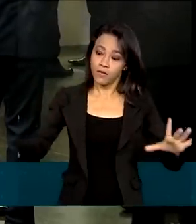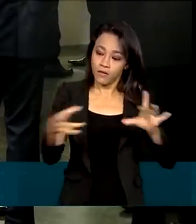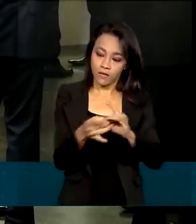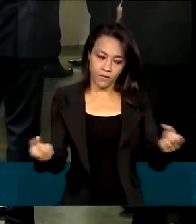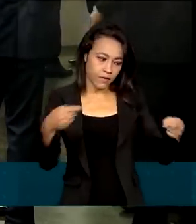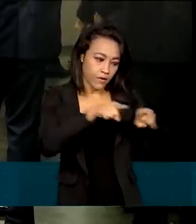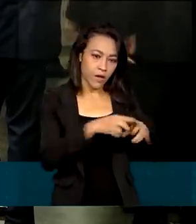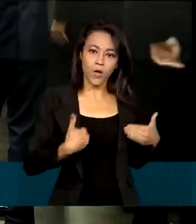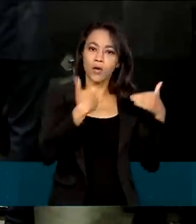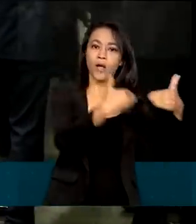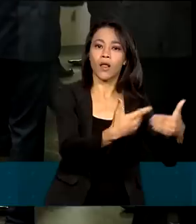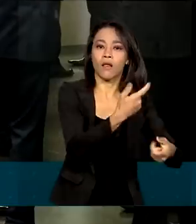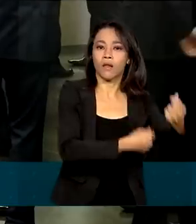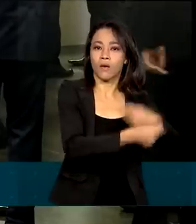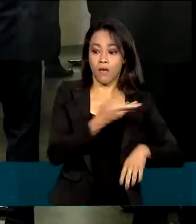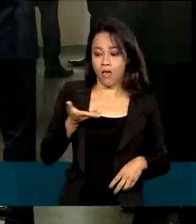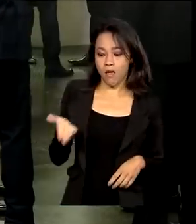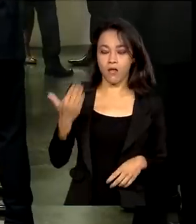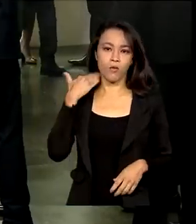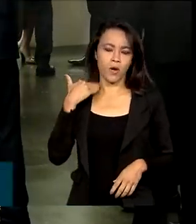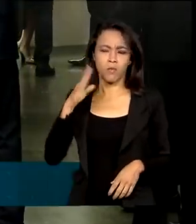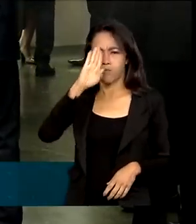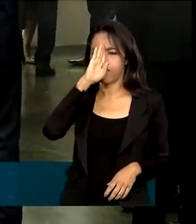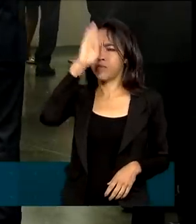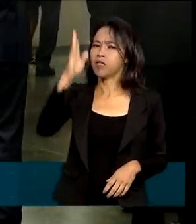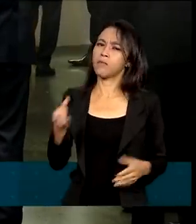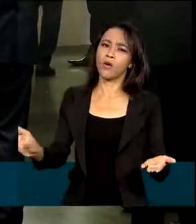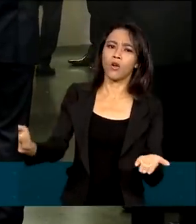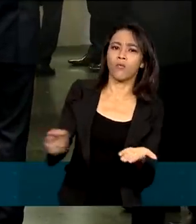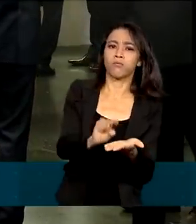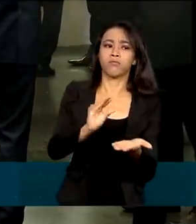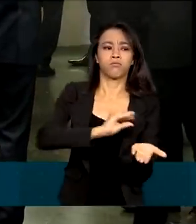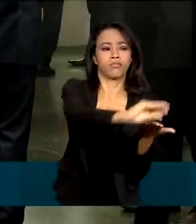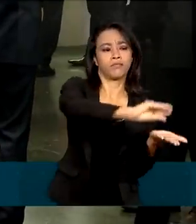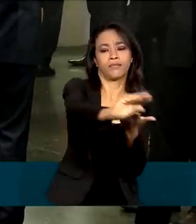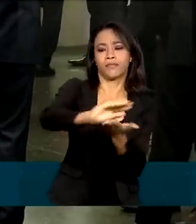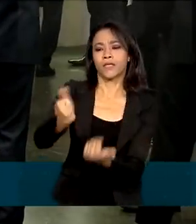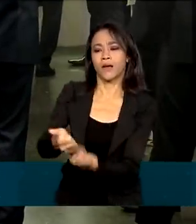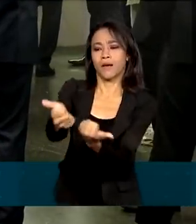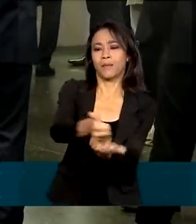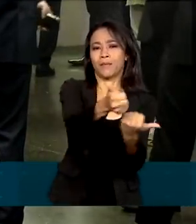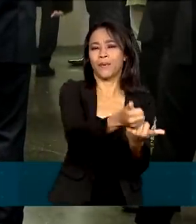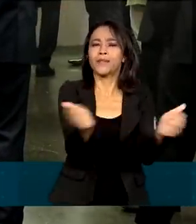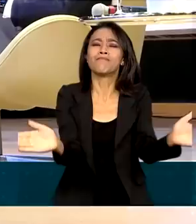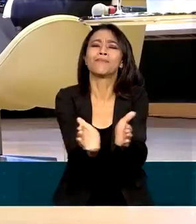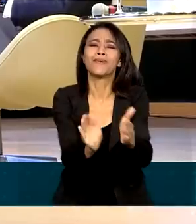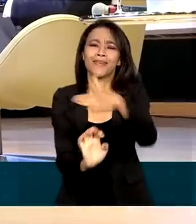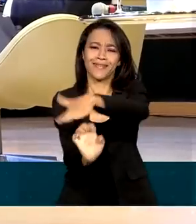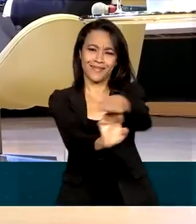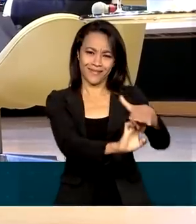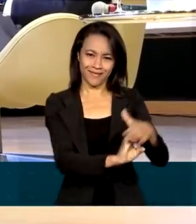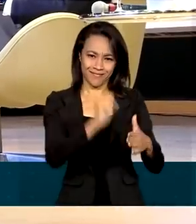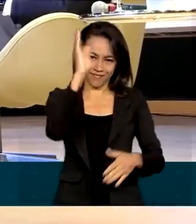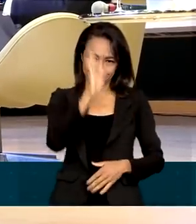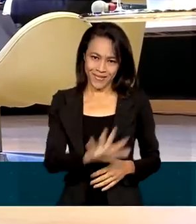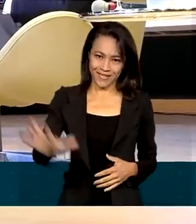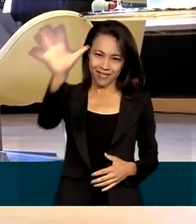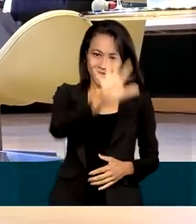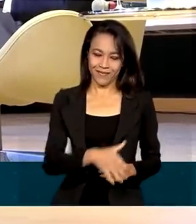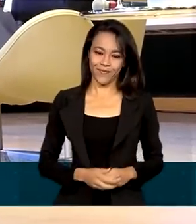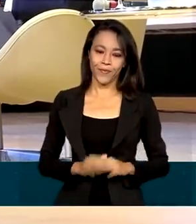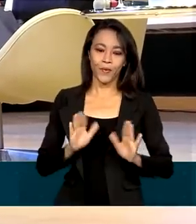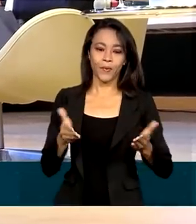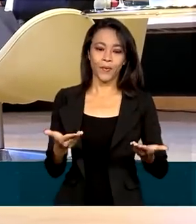Ministério da Economia e um dos principais financiadores das micro, pequenas e médias empresas no país. Hoje o BNDES é